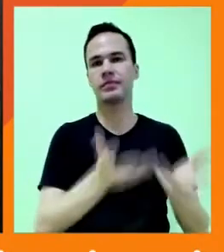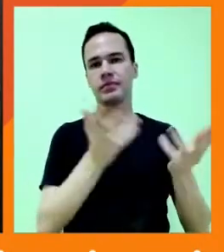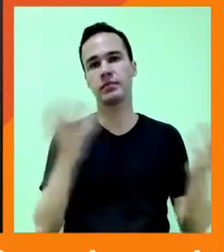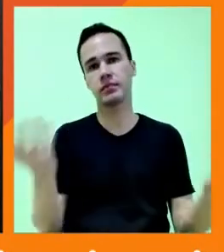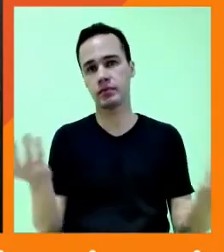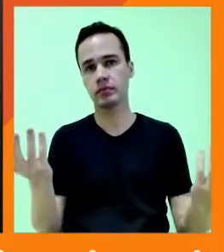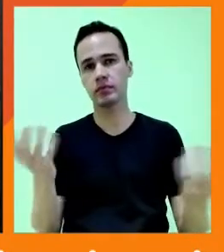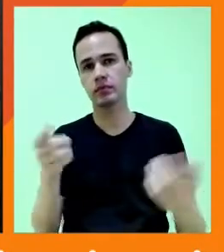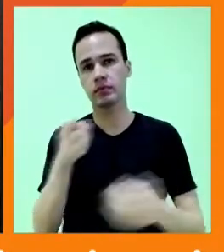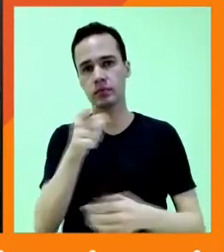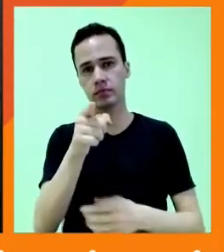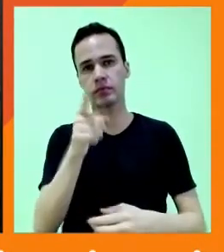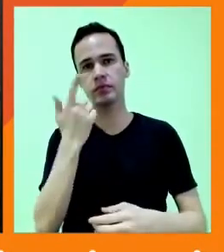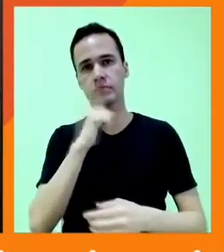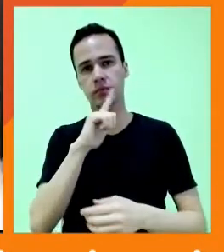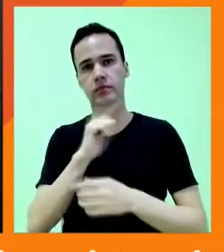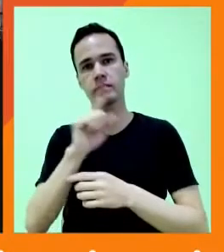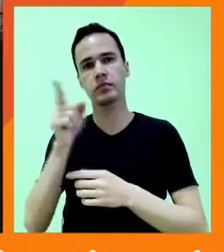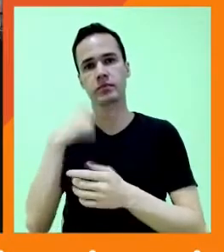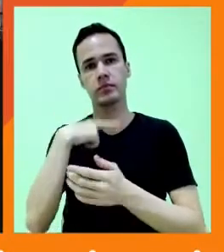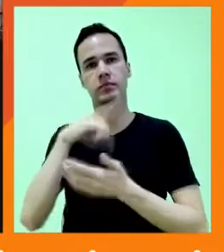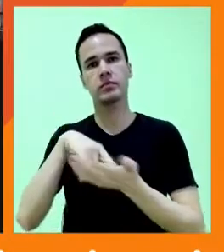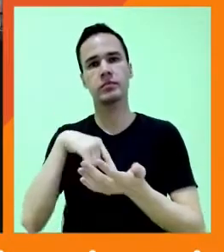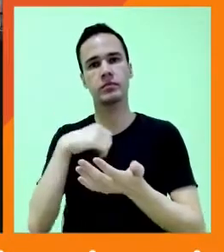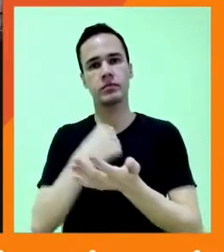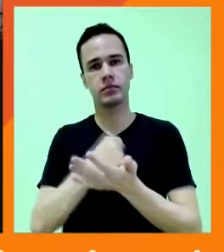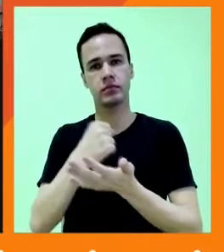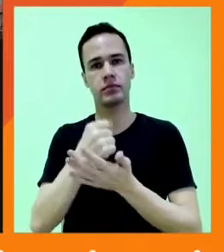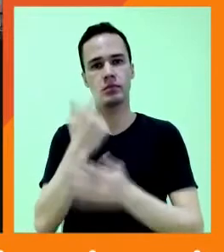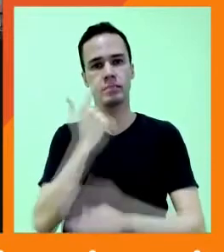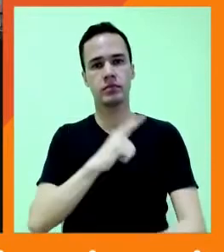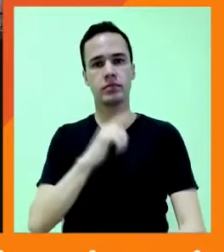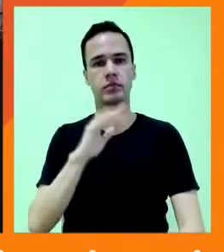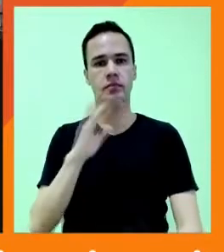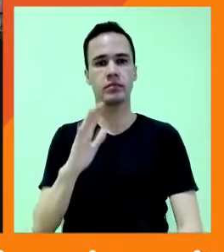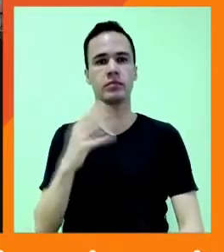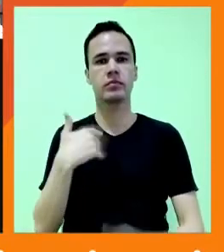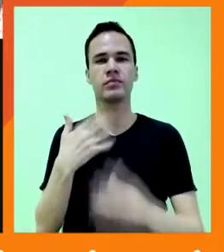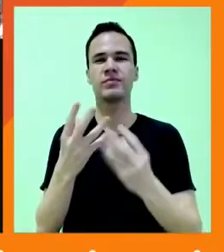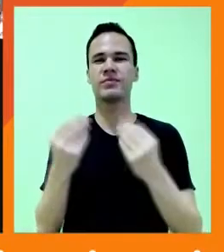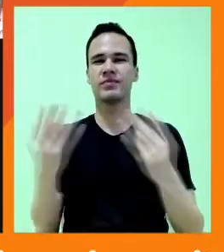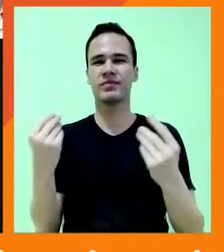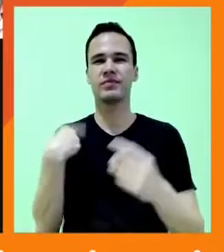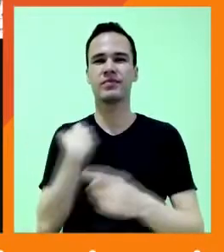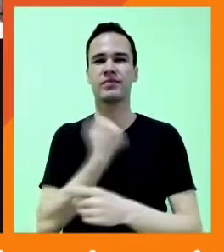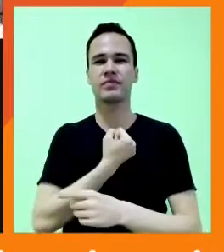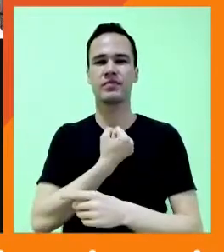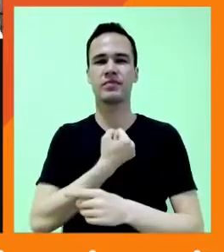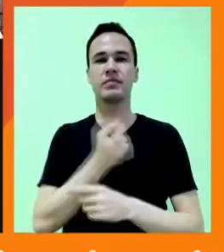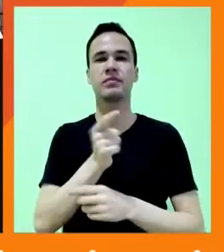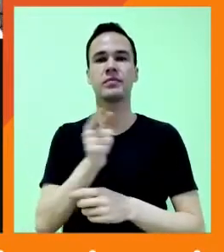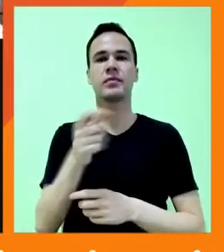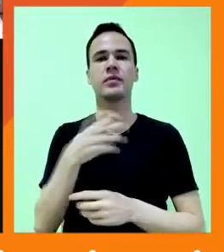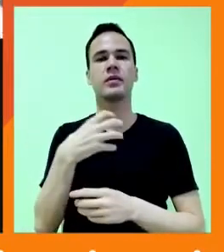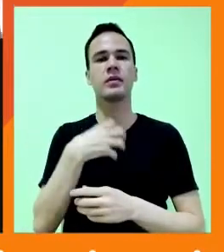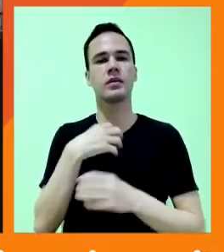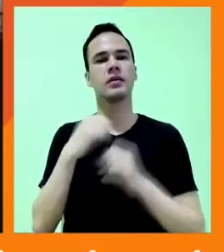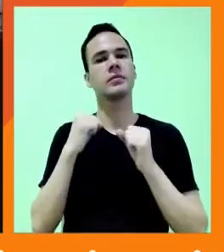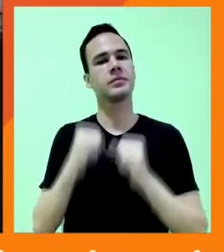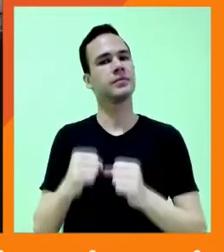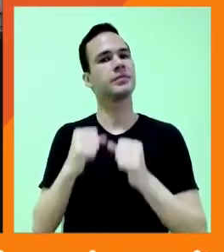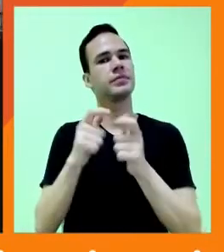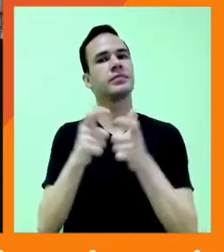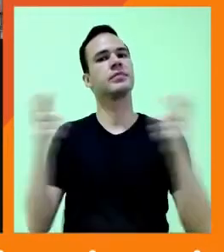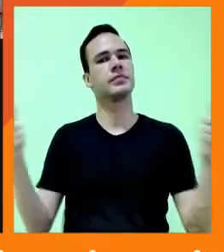você vai conseguir fechar contrato. Mesmo com muitos números, você sente que ainda poderia ter mais. Qual